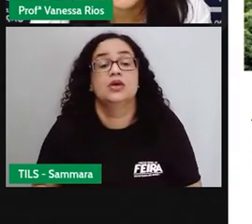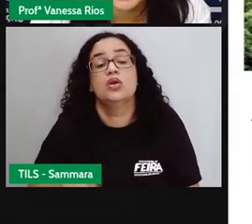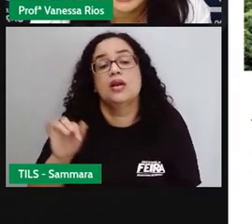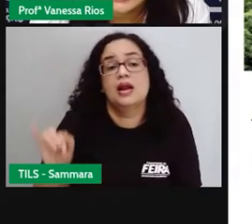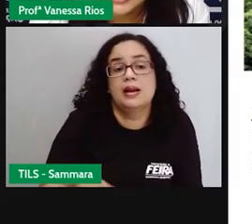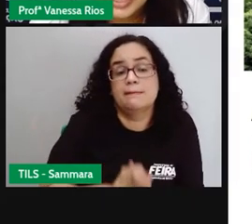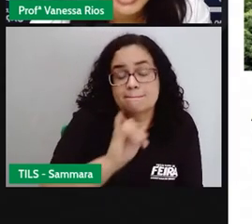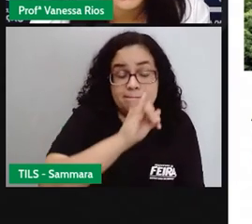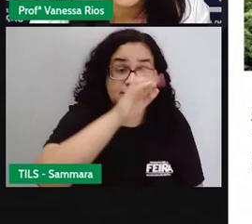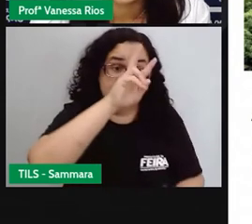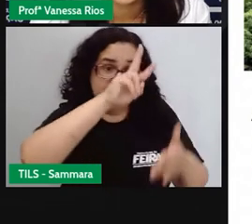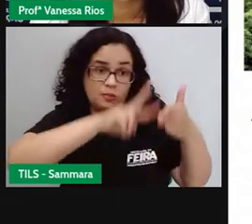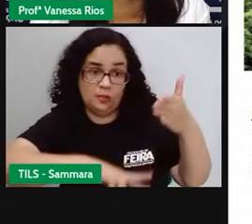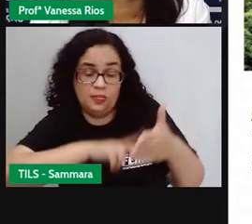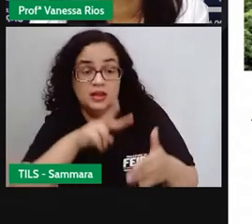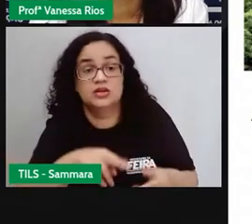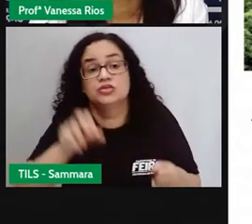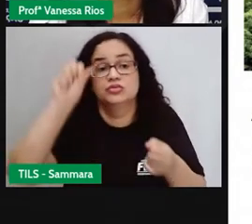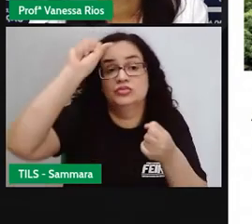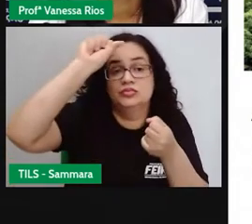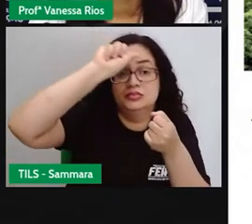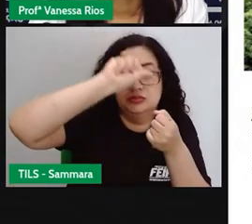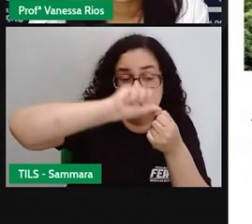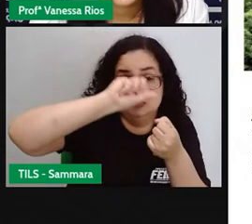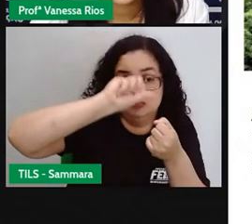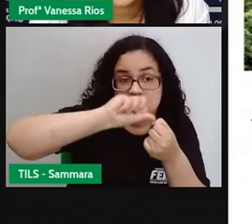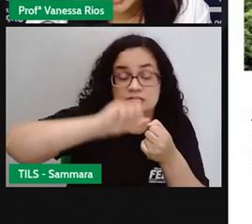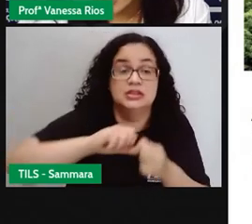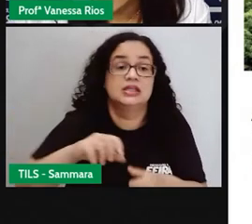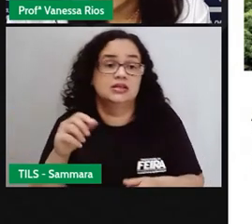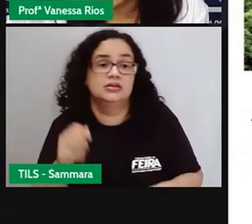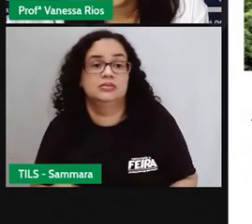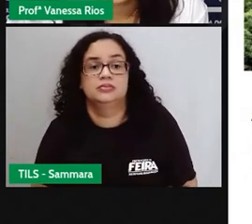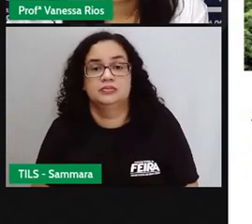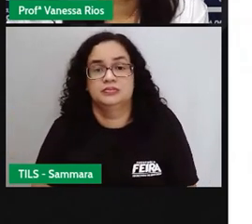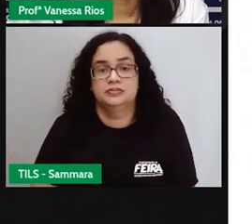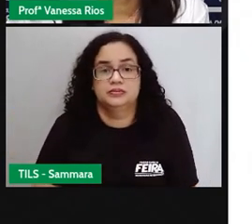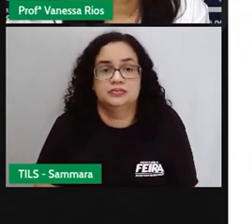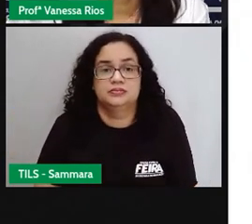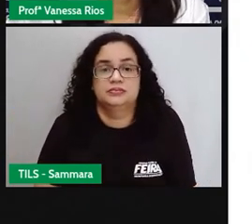importante é que a leitura seja feita, que a leitura seja realizada.